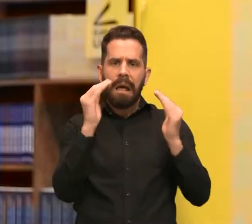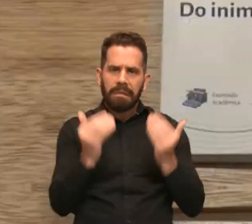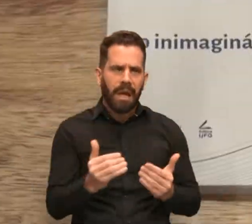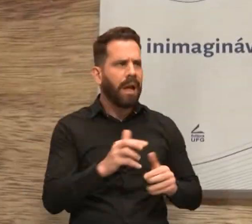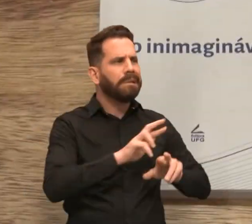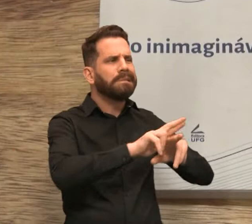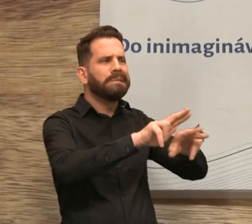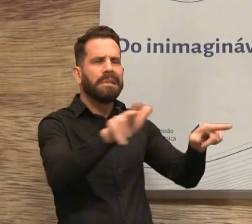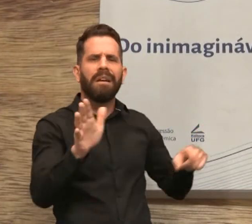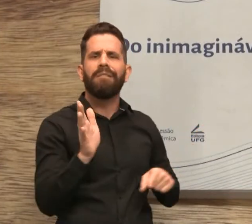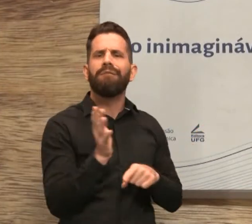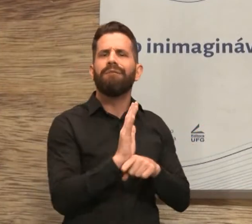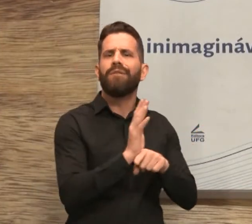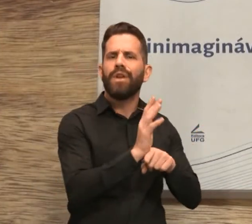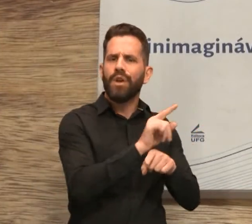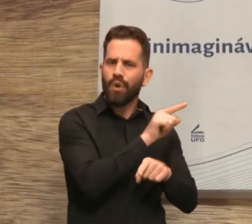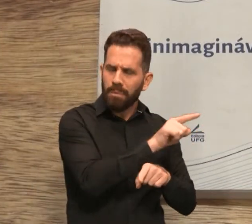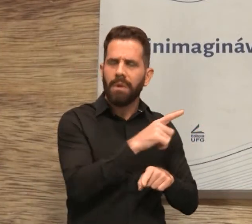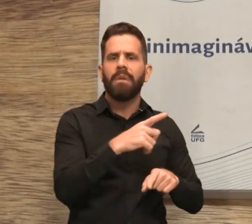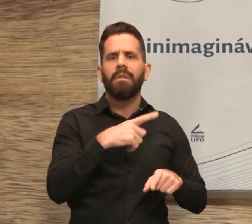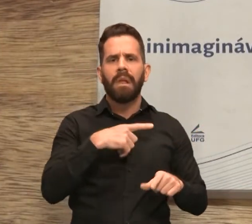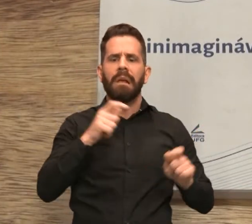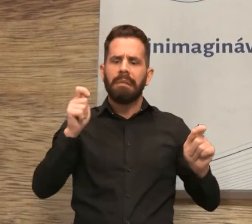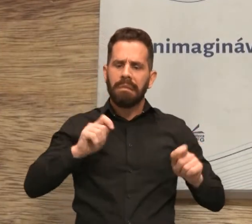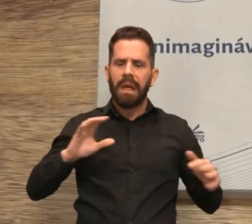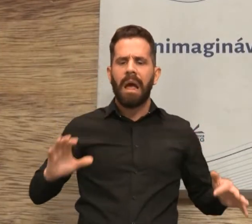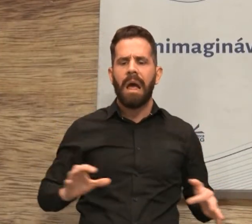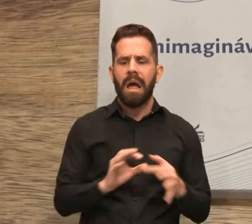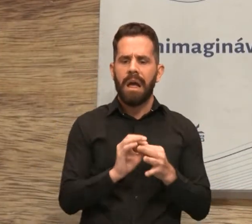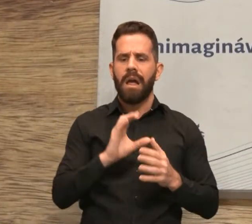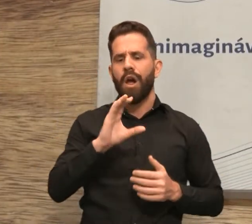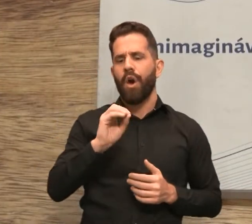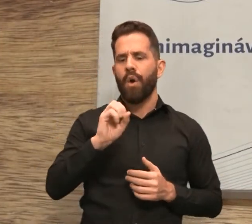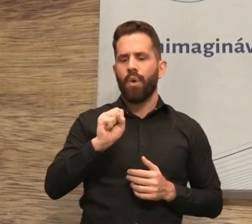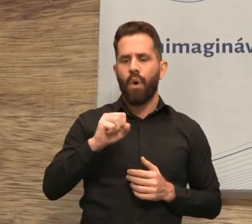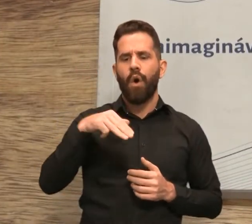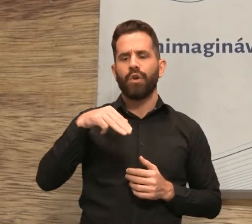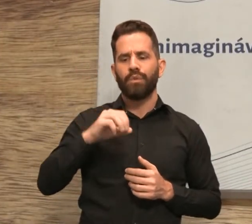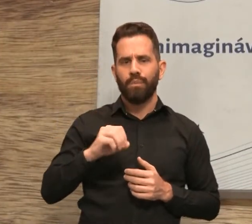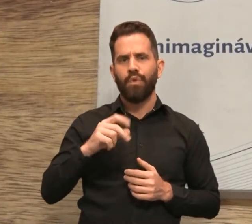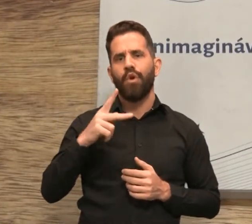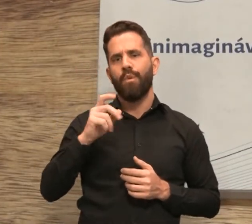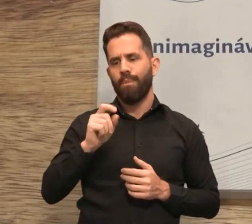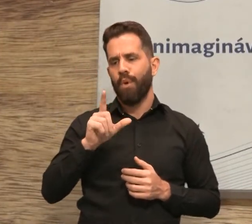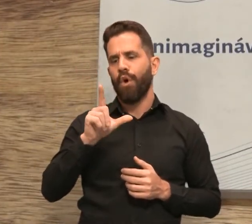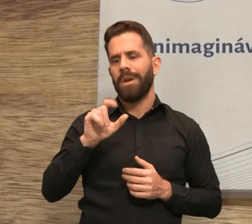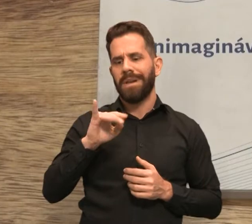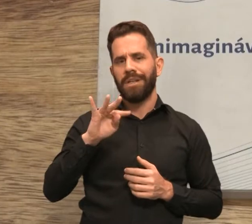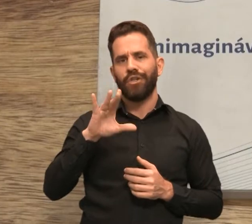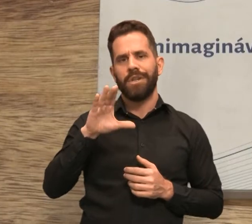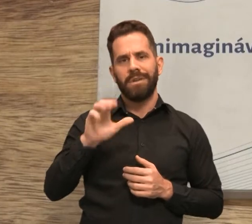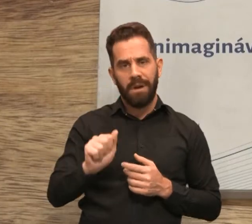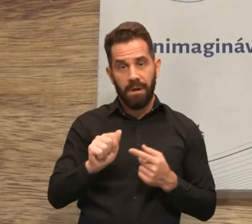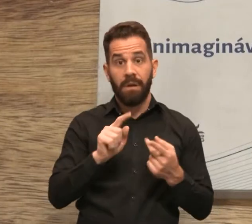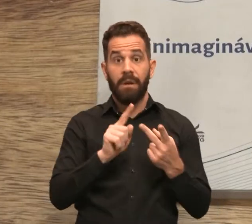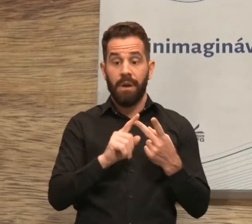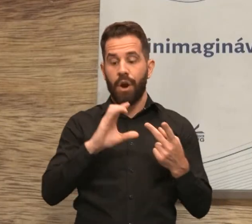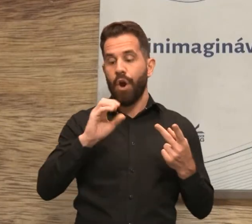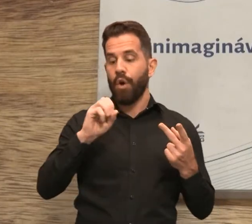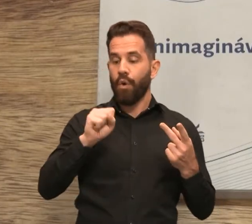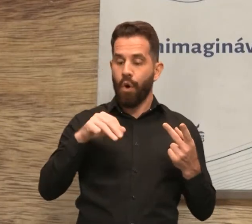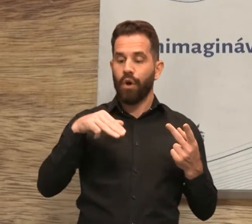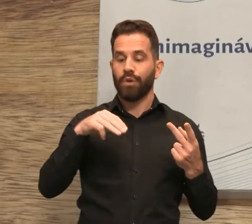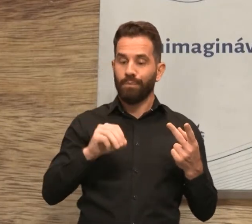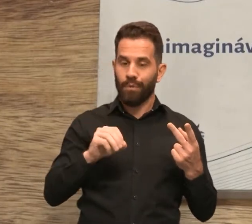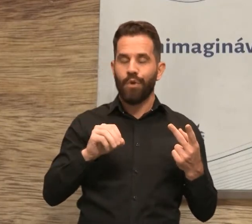que evidenciam a associação da cosmopolítica com a cosmopoética. A obra instigante é cheia de referências